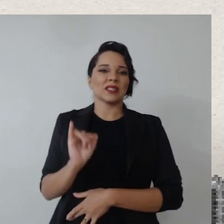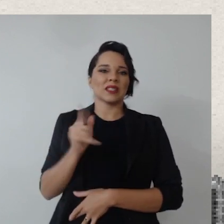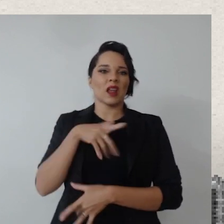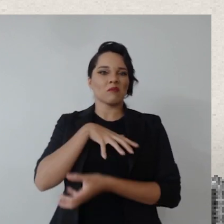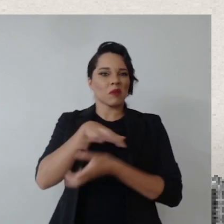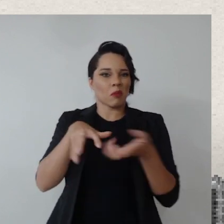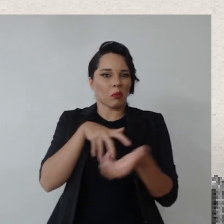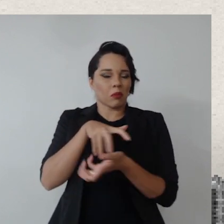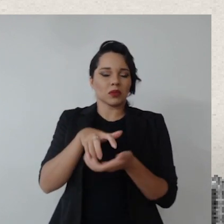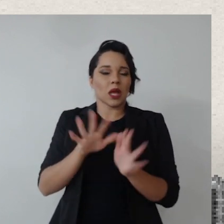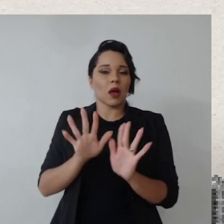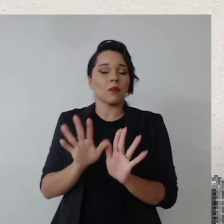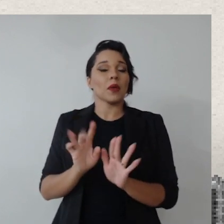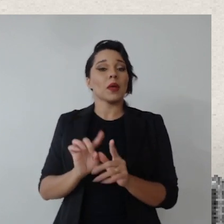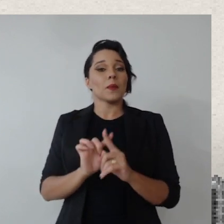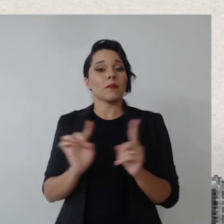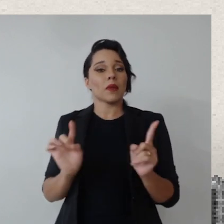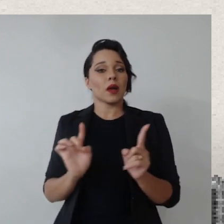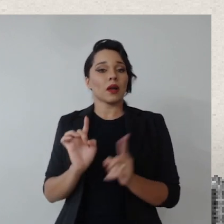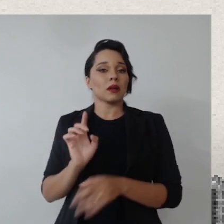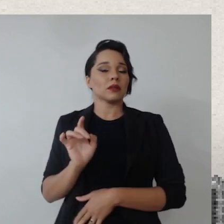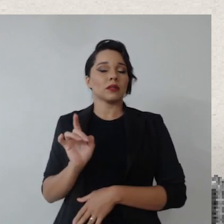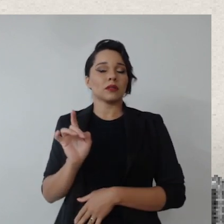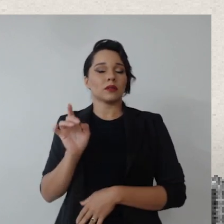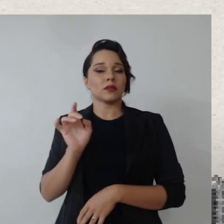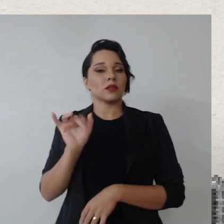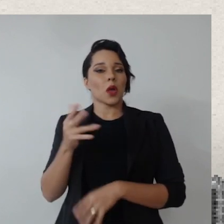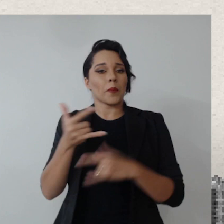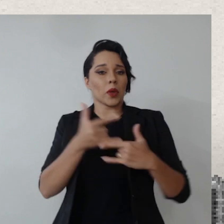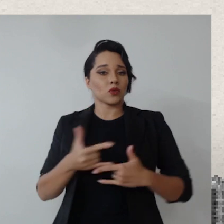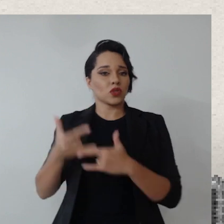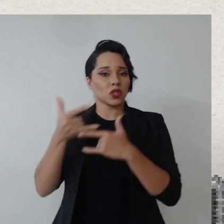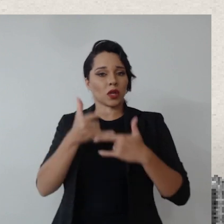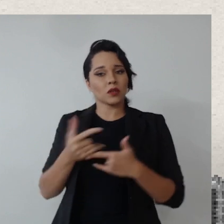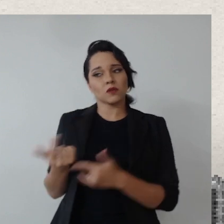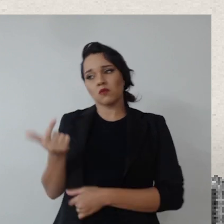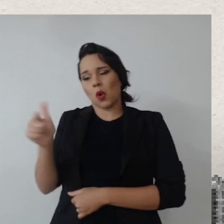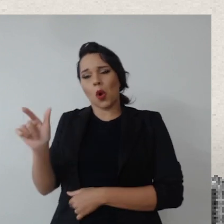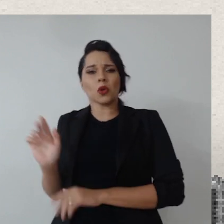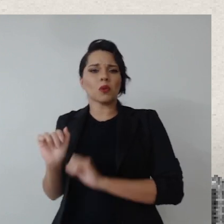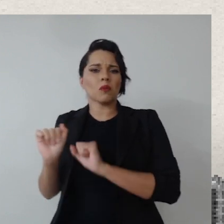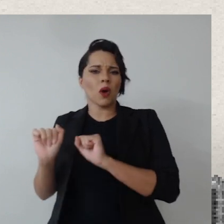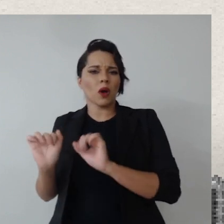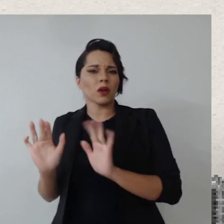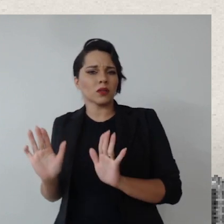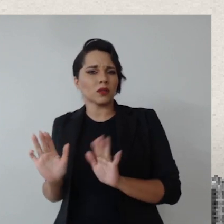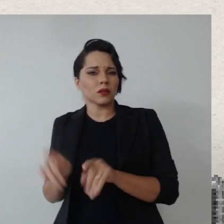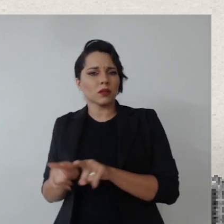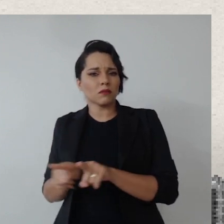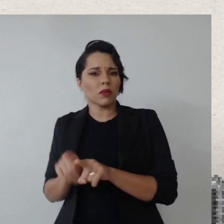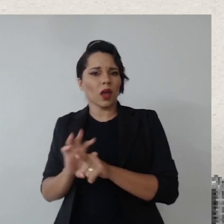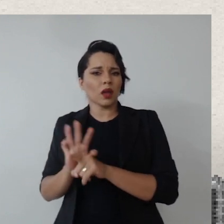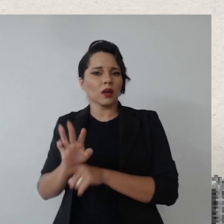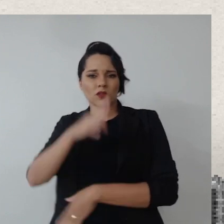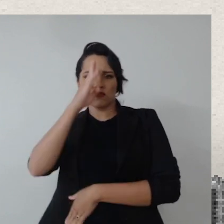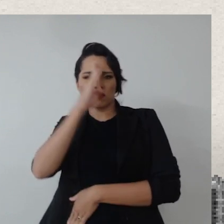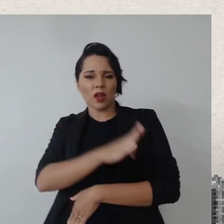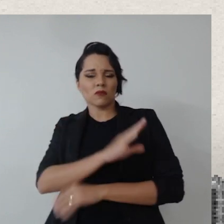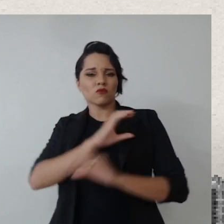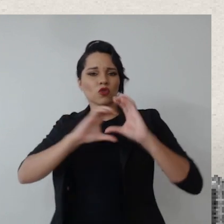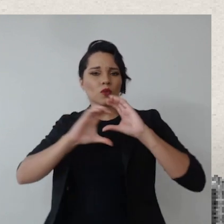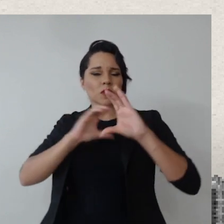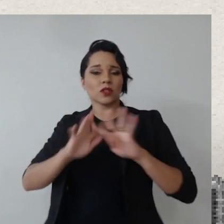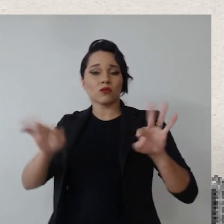tumultuar muito, mas se não pelo TIMS de alguma outra forma, de um canal